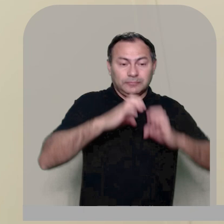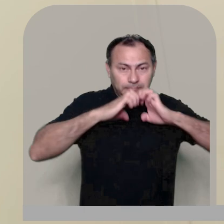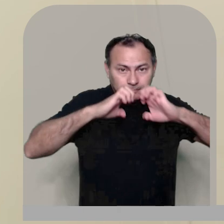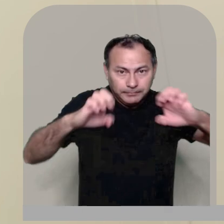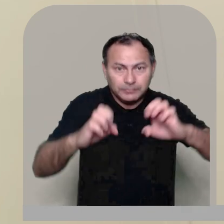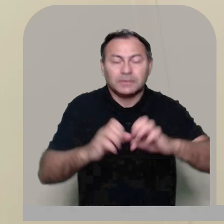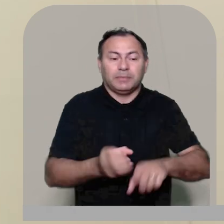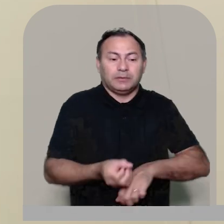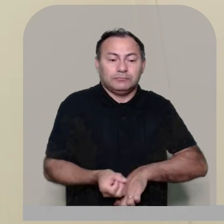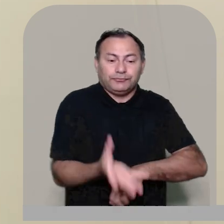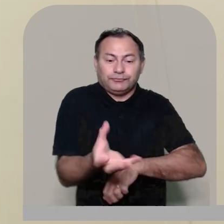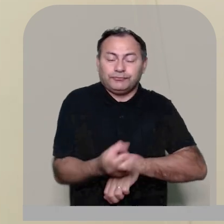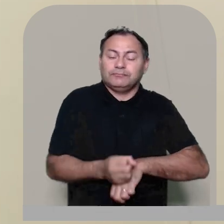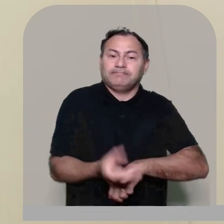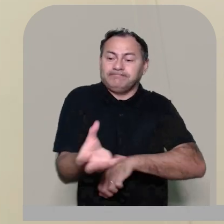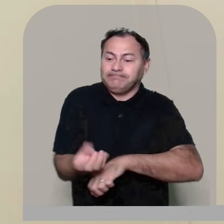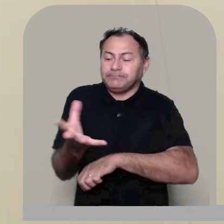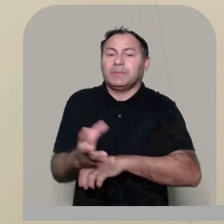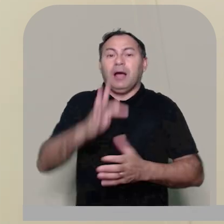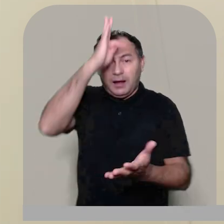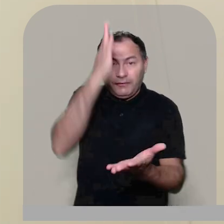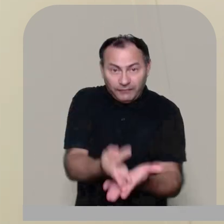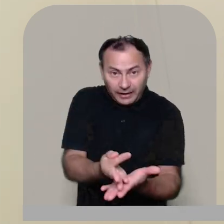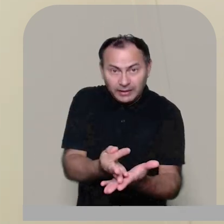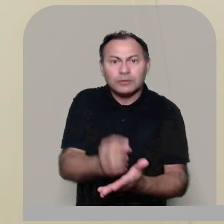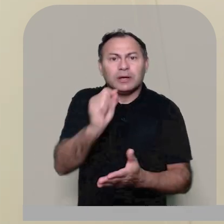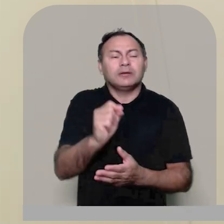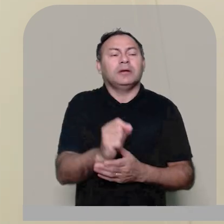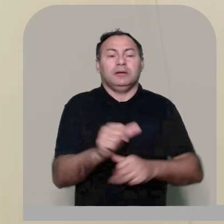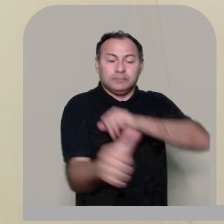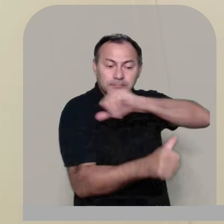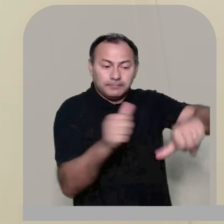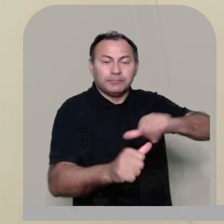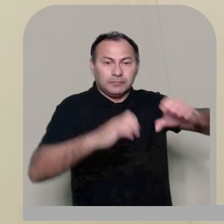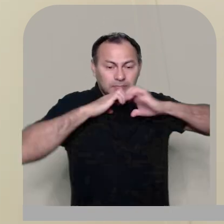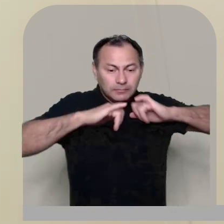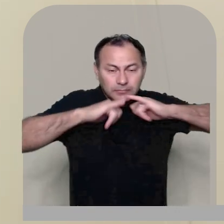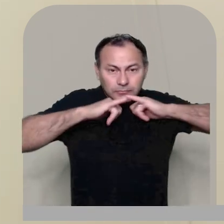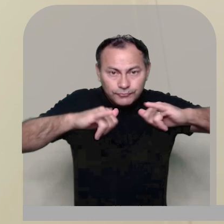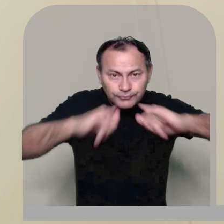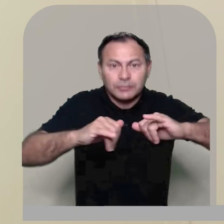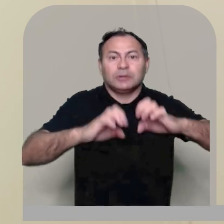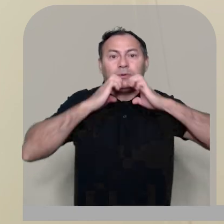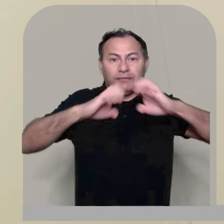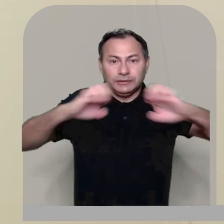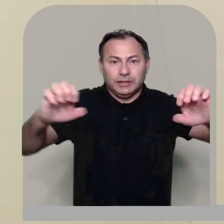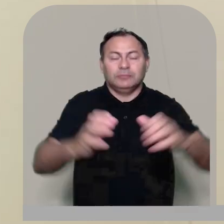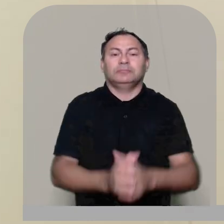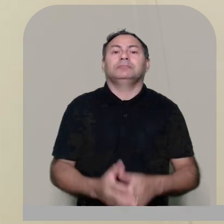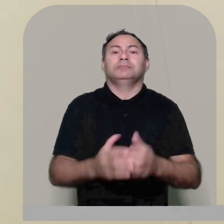para a transmissão da fé isso indica um renovado anúncio do evangelho